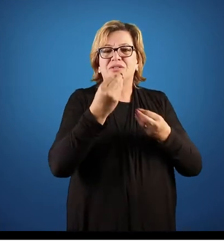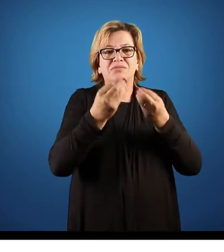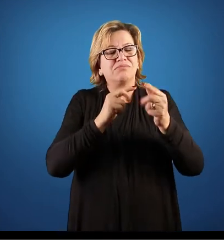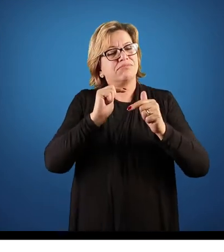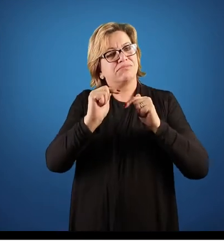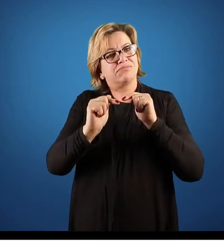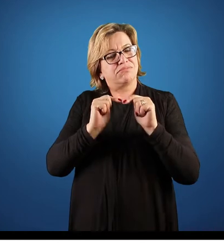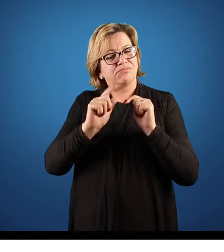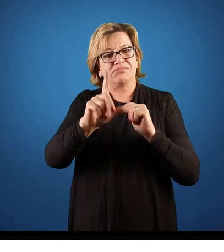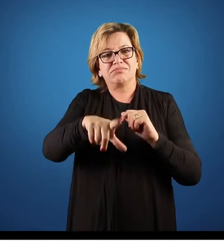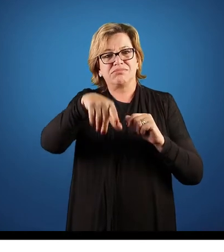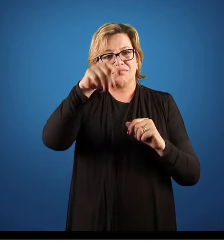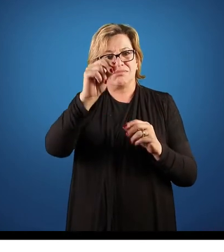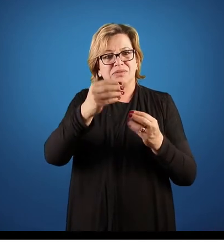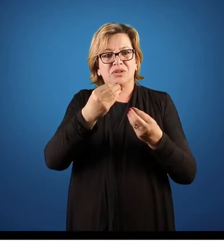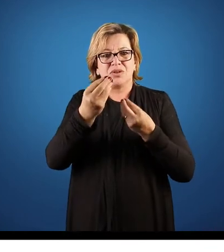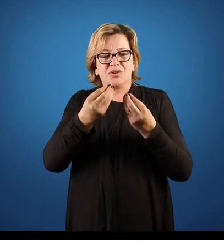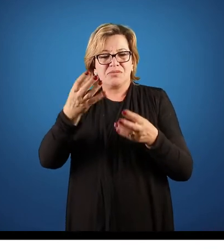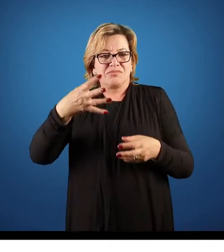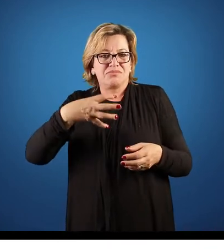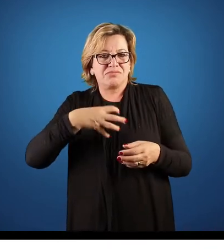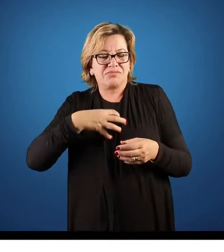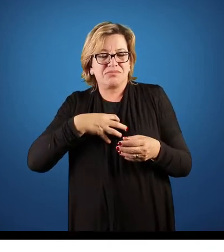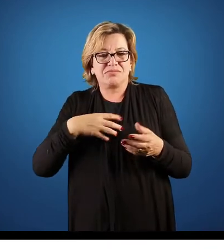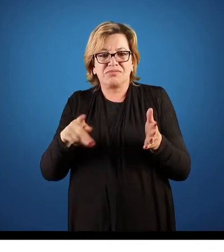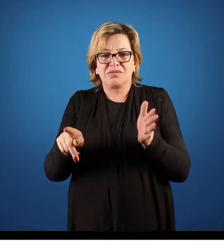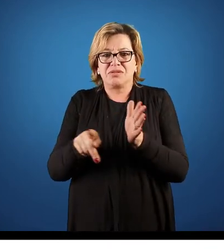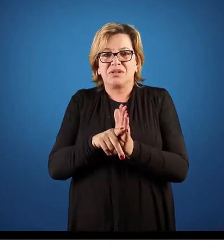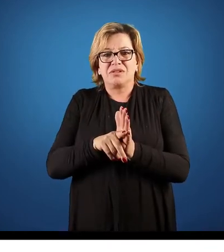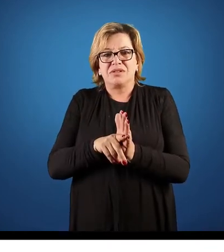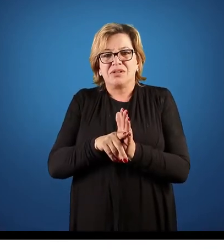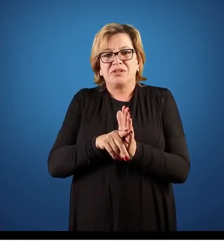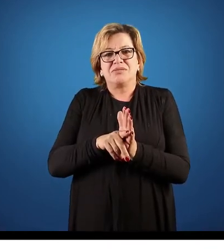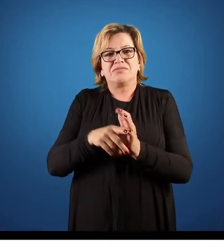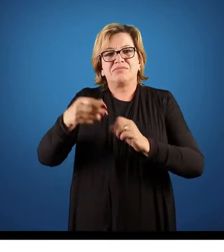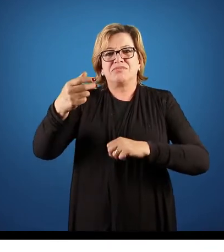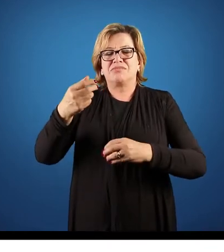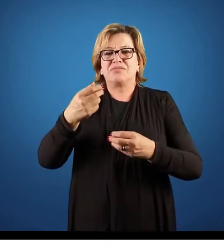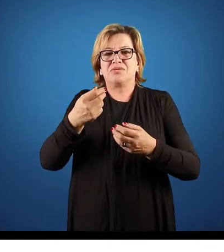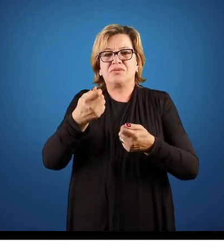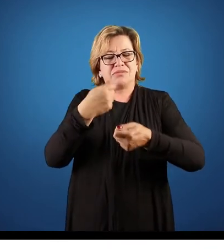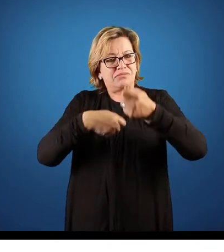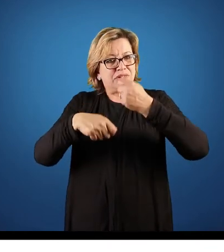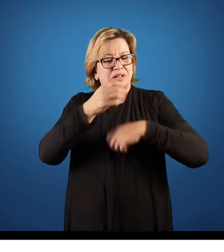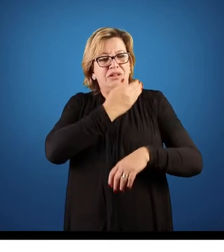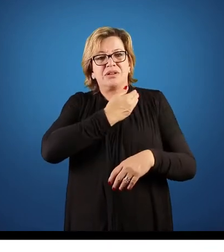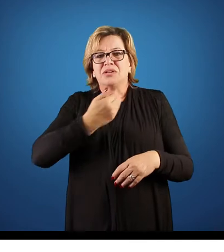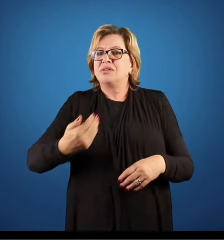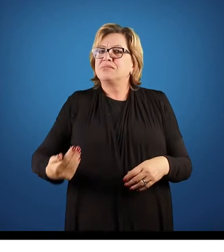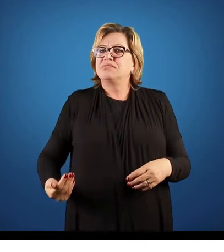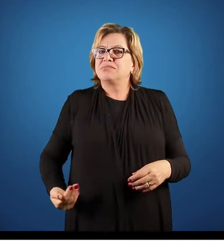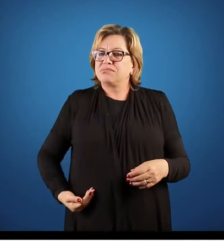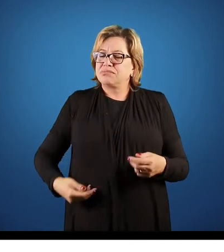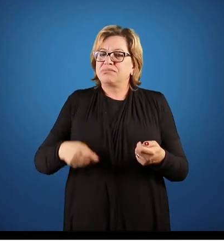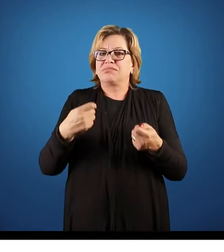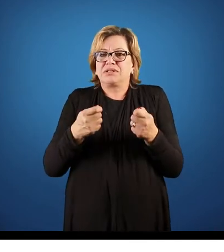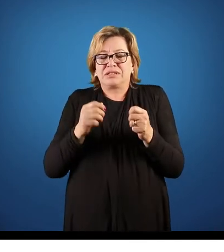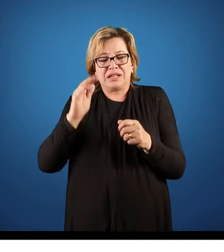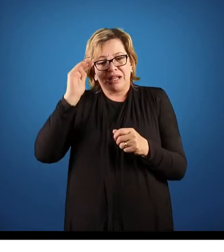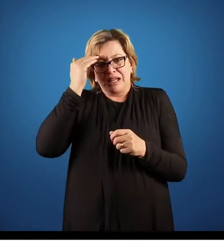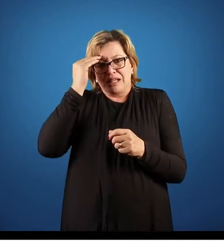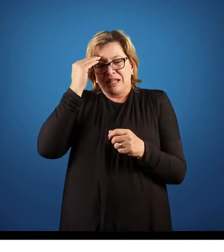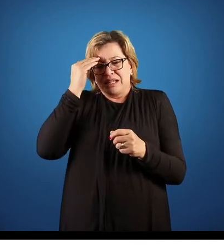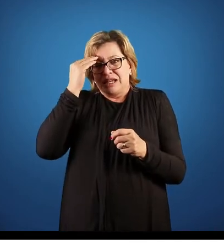formas de atuação. O gestor público, ele tem que buscar, atender